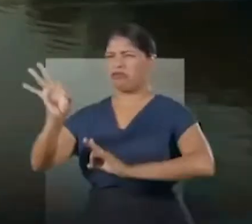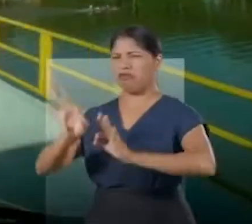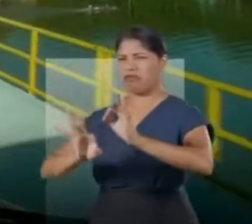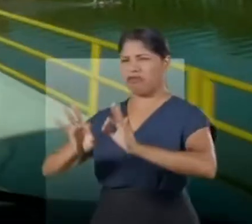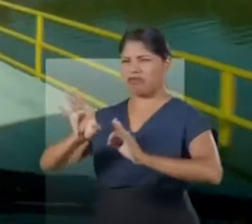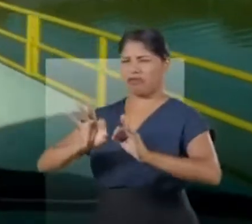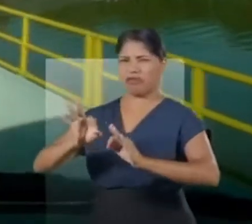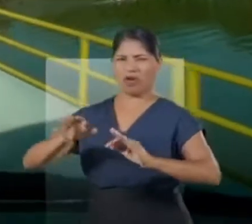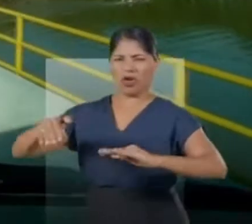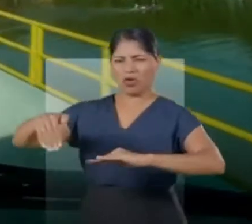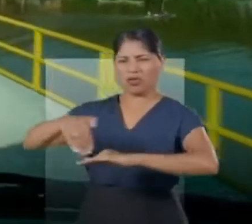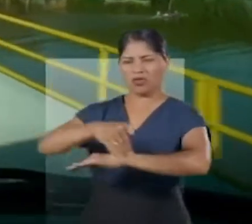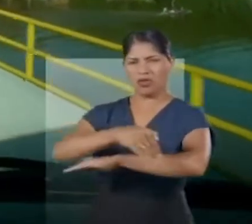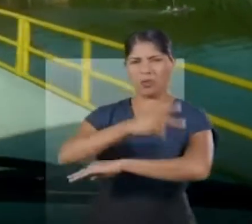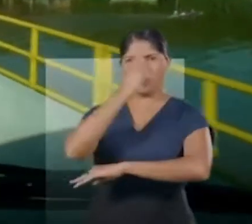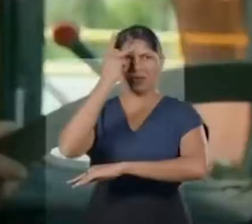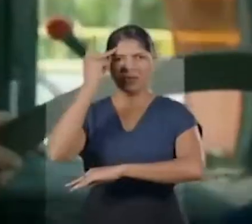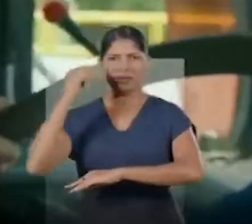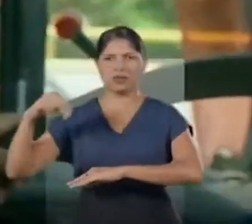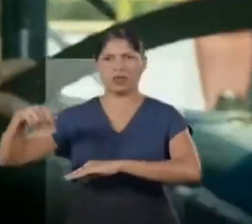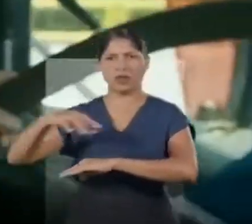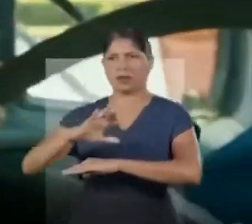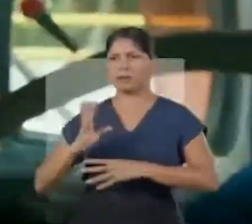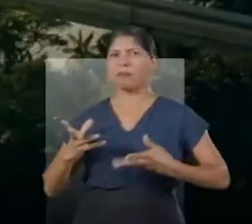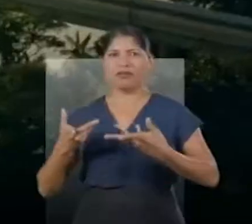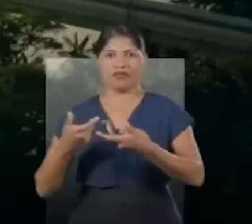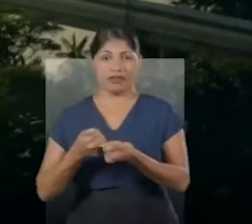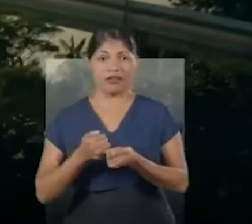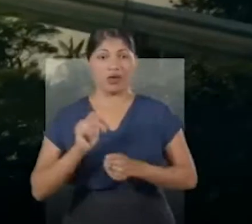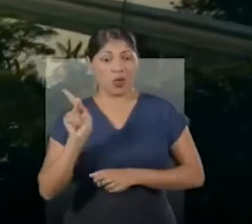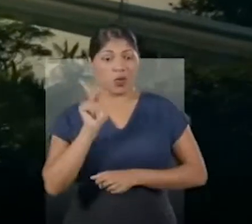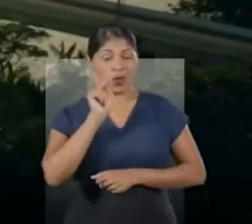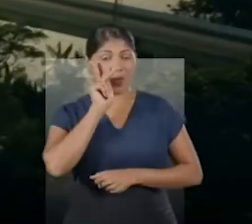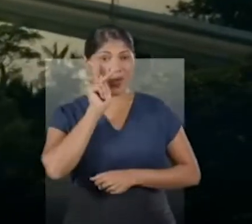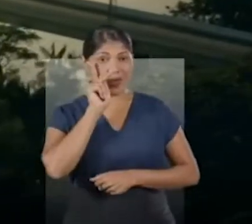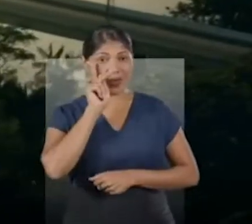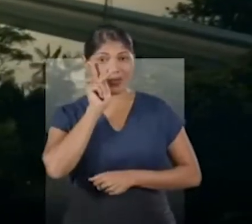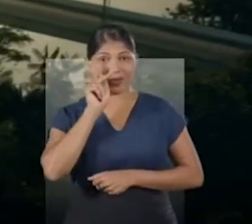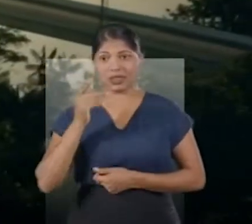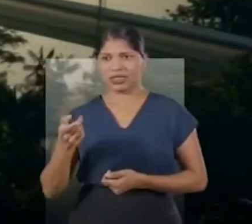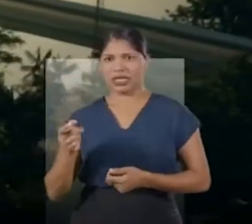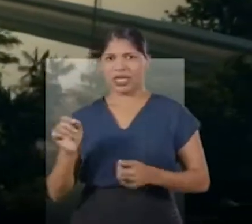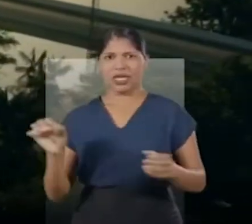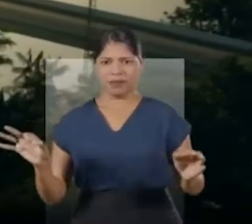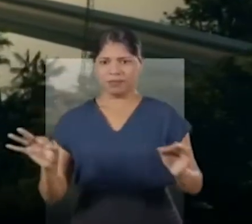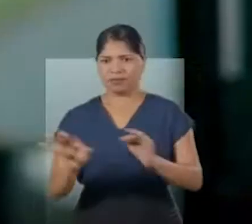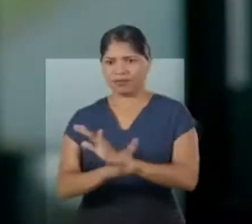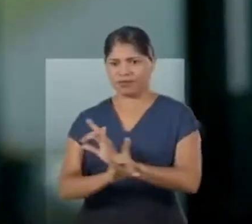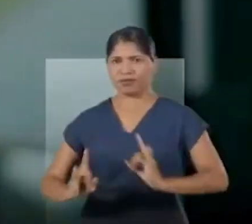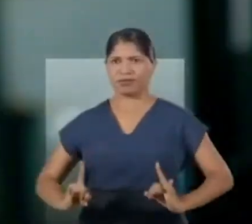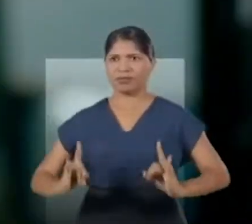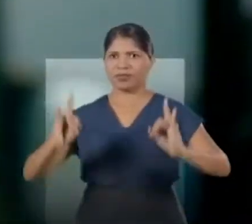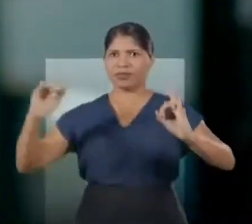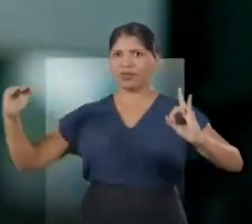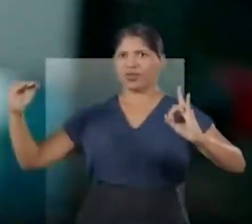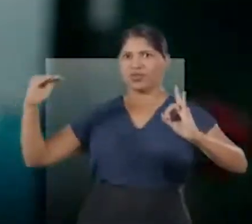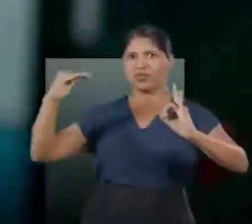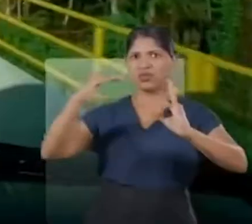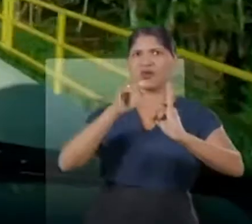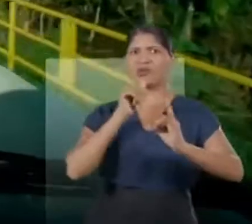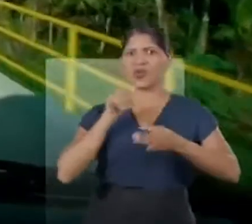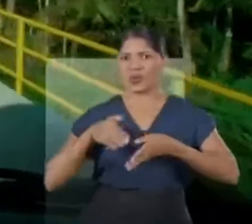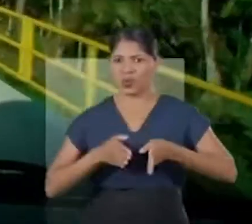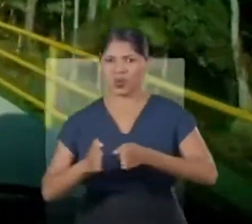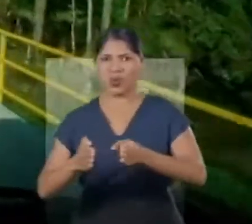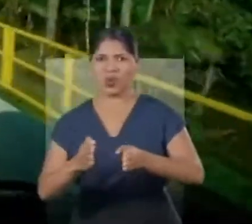sinalização, área de pedestre, uma maravilha. O Helder Barbalho, quando concluiu essa ponte sobre o